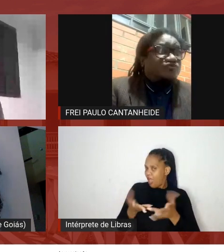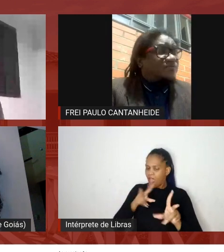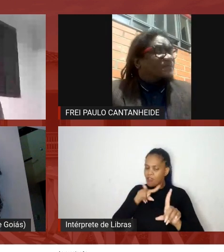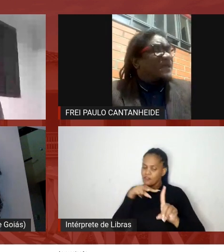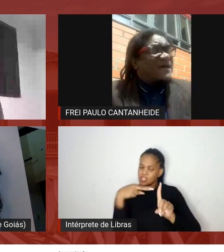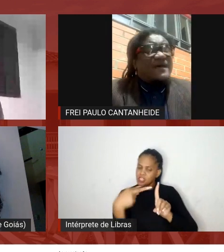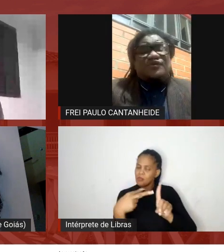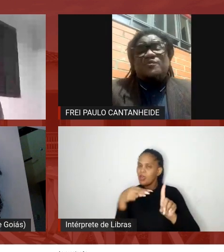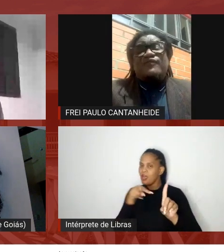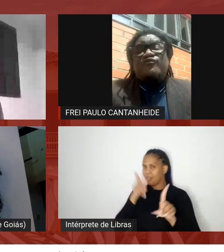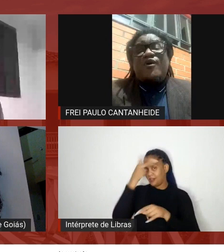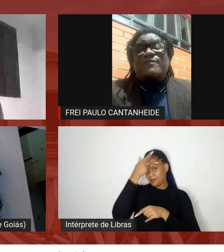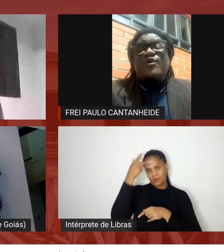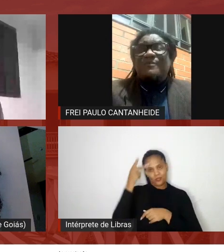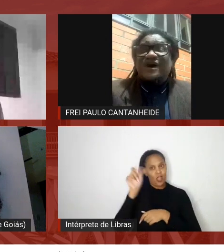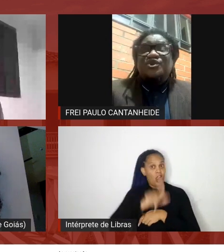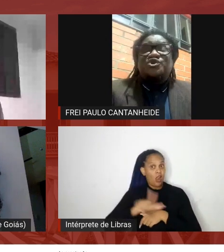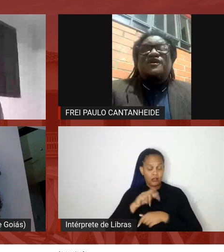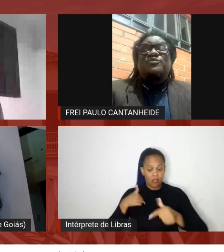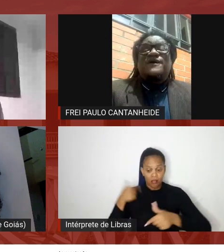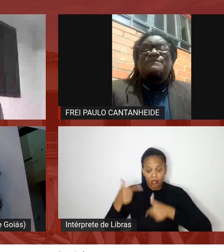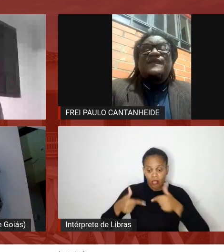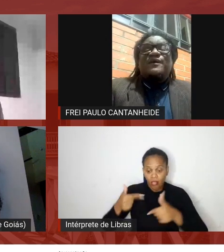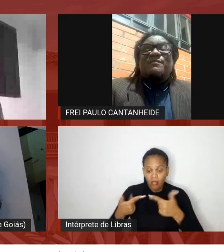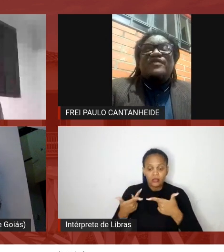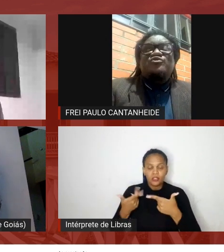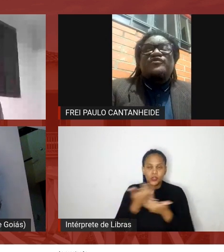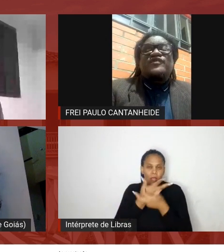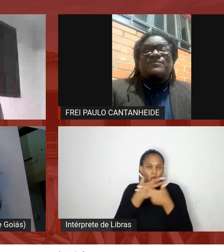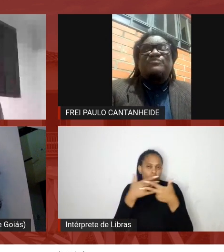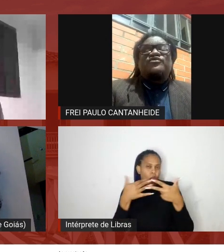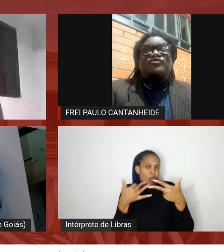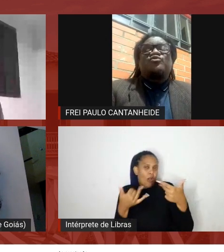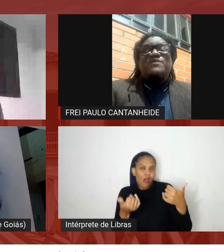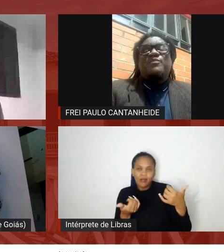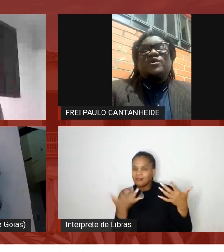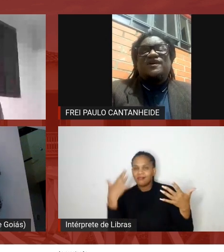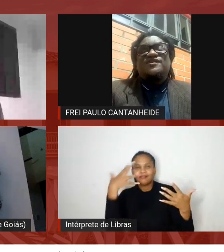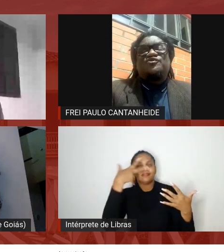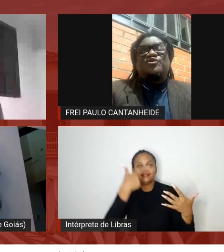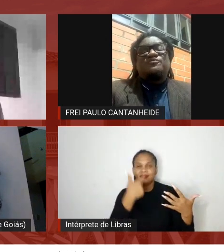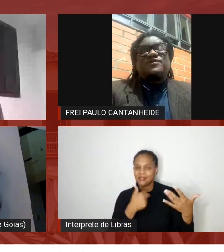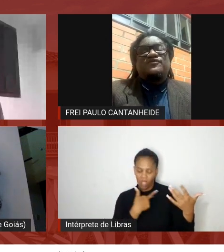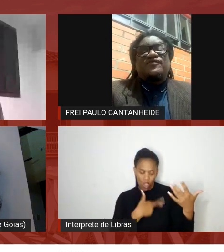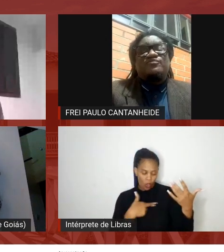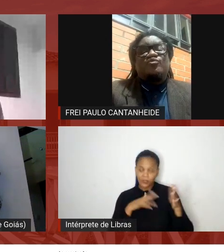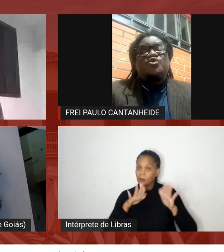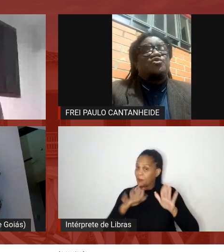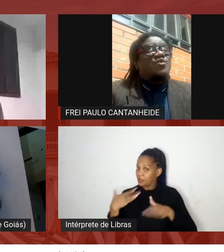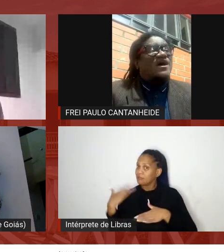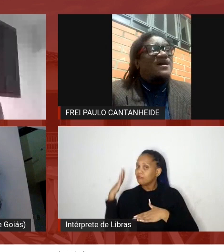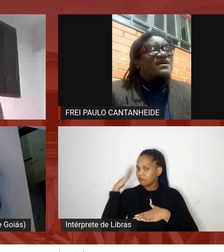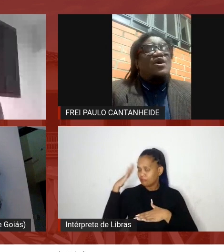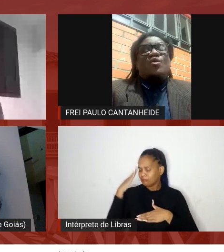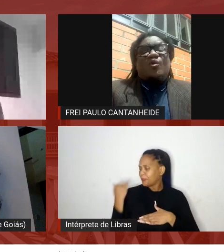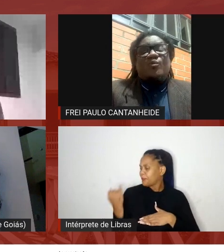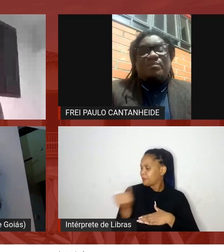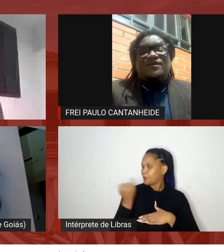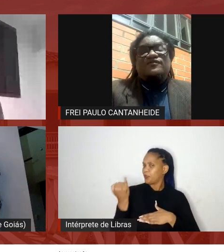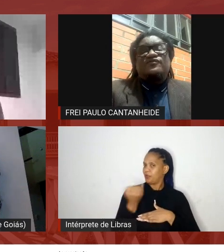com isso de uma forma romântica mas nós sabemos que isso é importante nós precisamos continuar